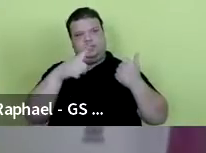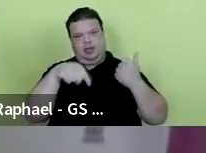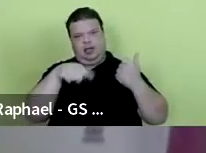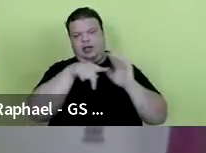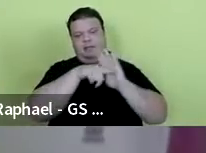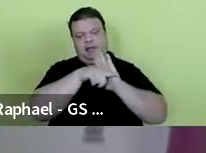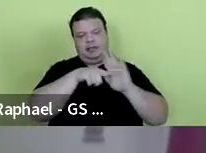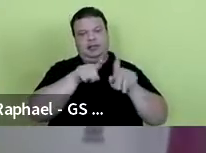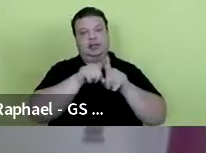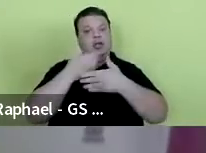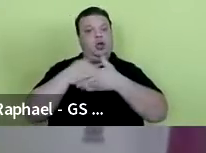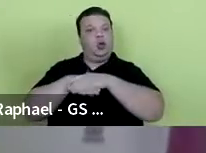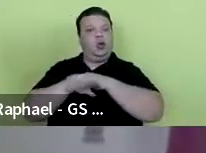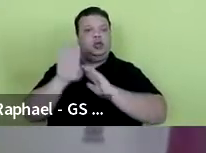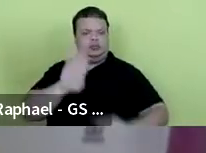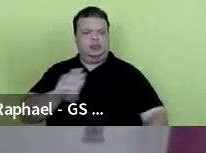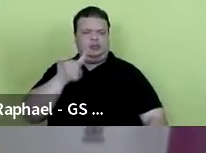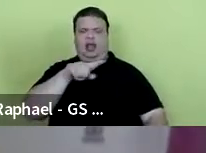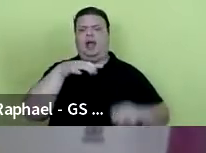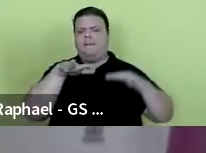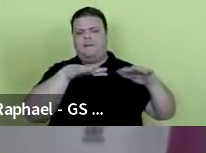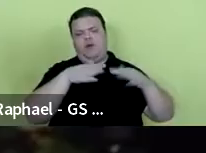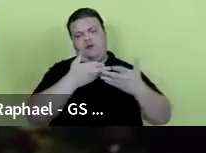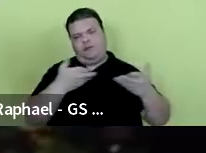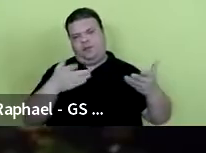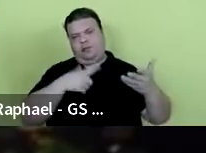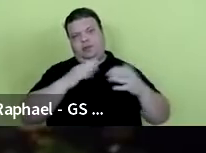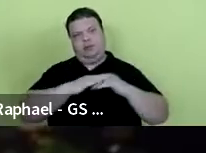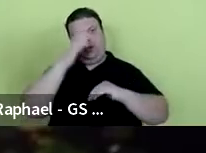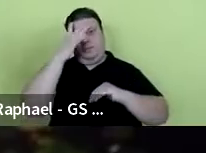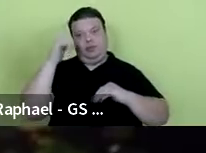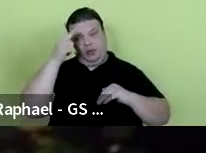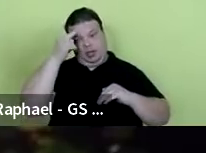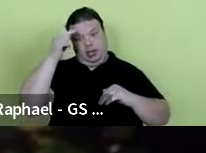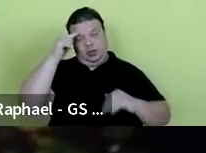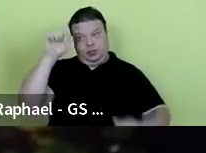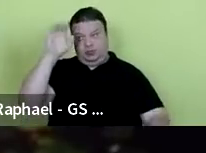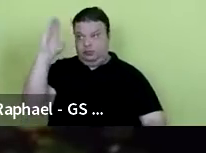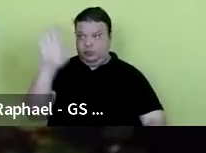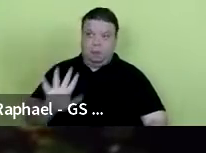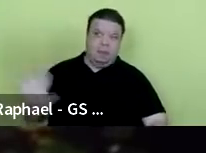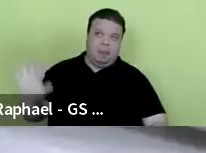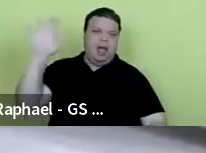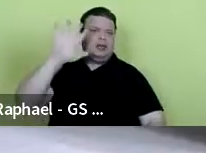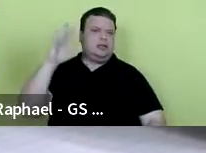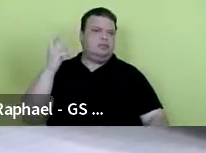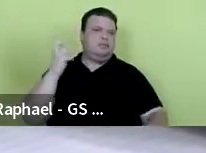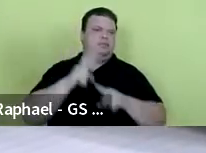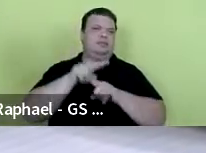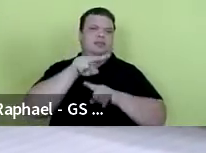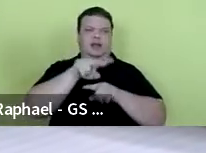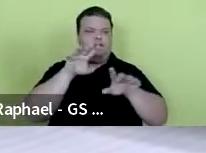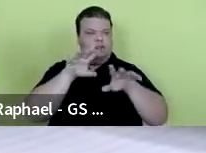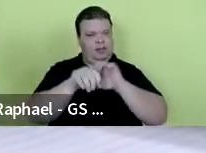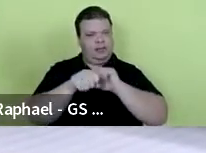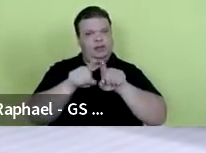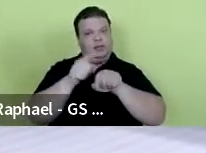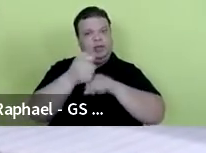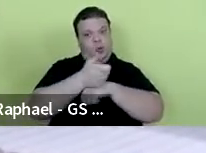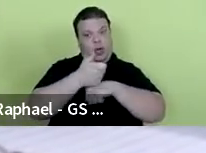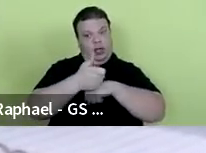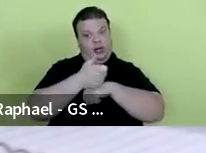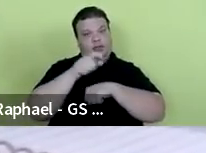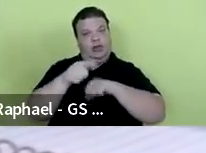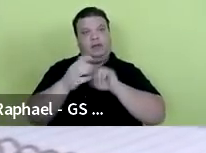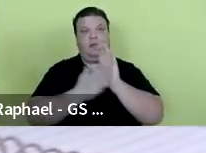estão em constante movimento para proporcionar a alunos de graduação de todo o Brasil a formação e qualificação a partir de